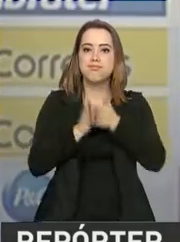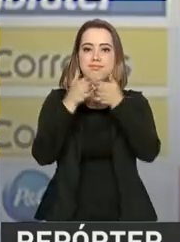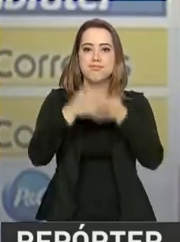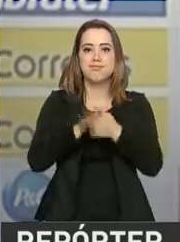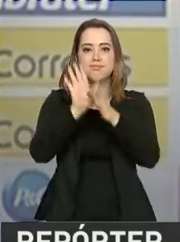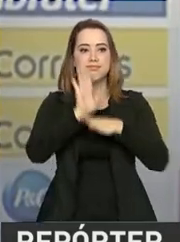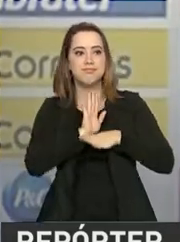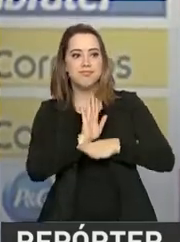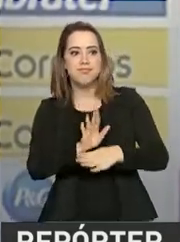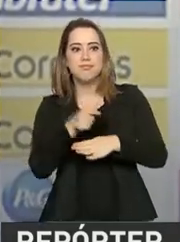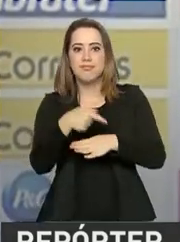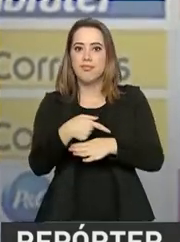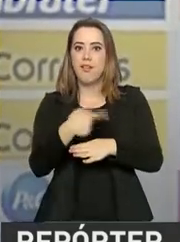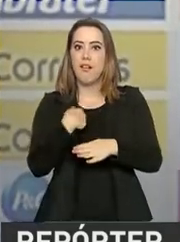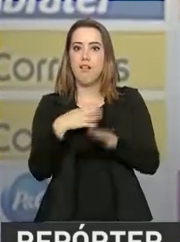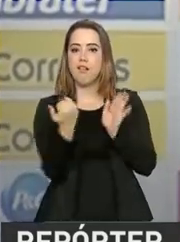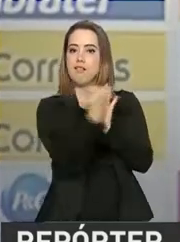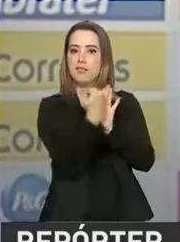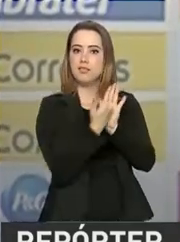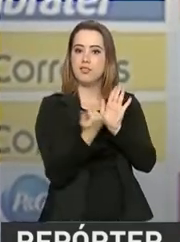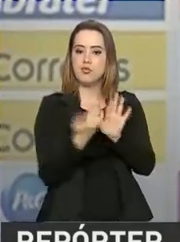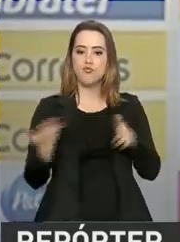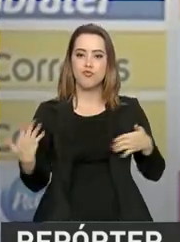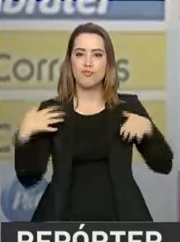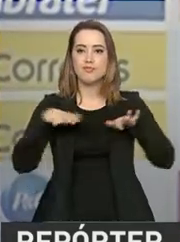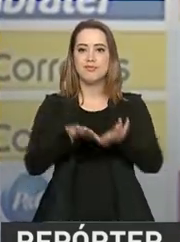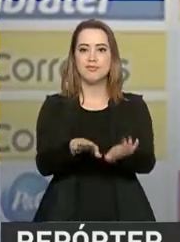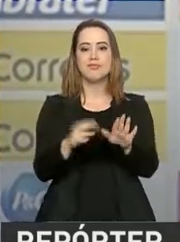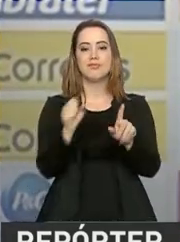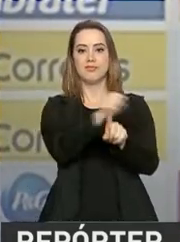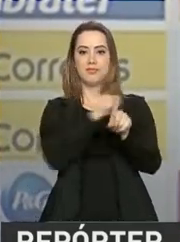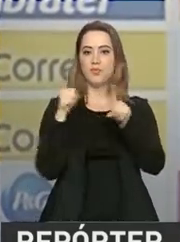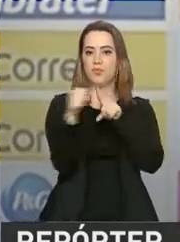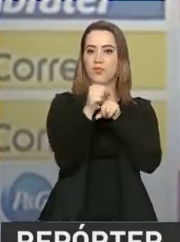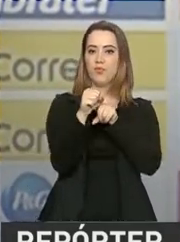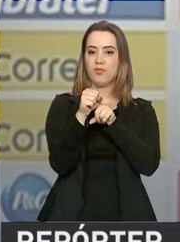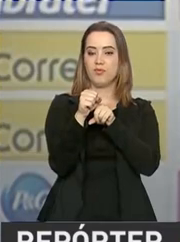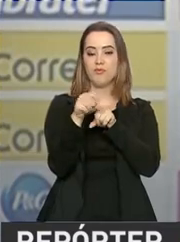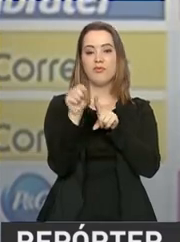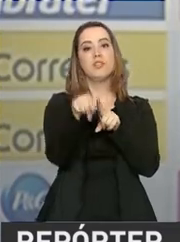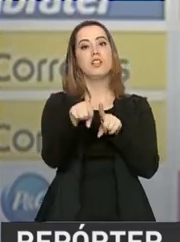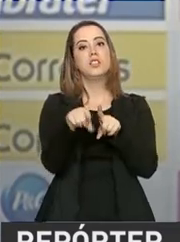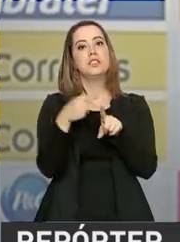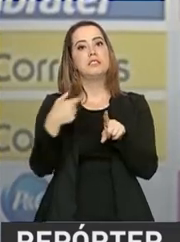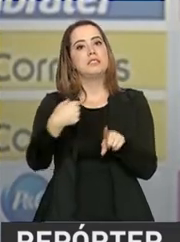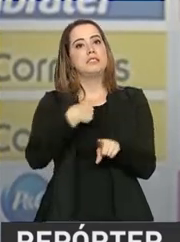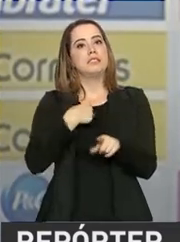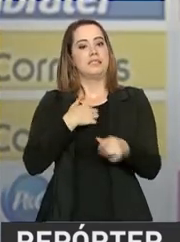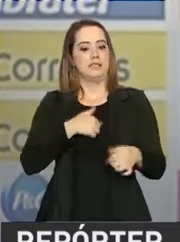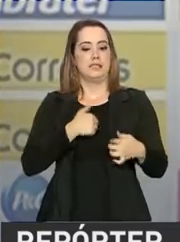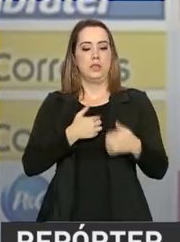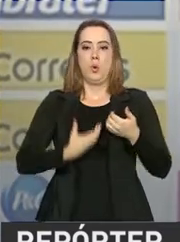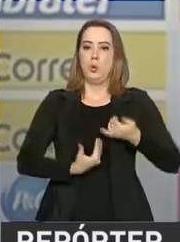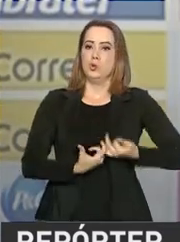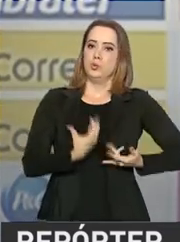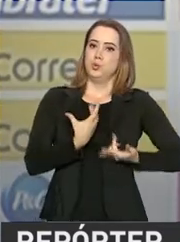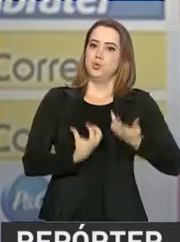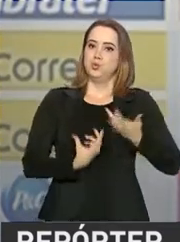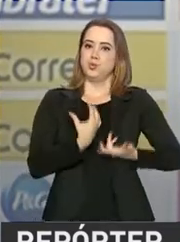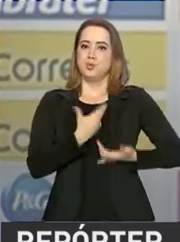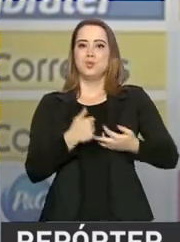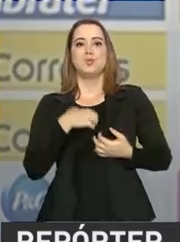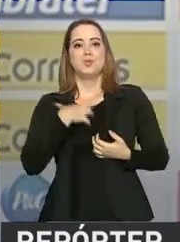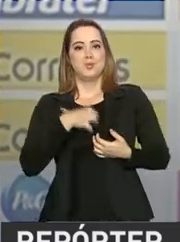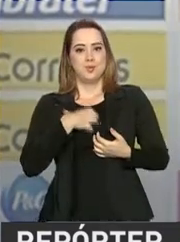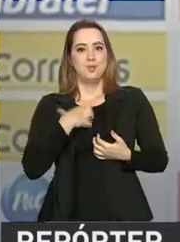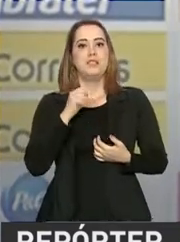projeto de inclusão social. E foi onde minha chama reacendeu de novo